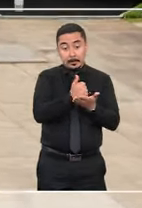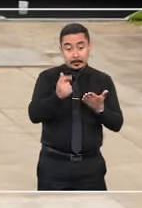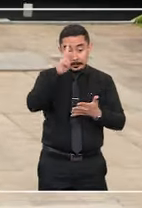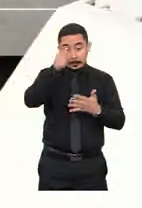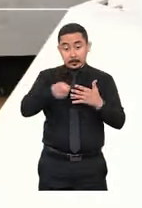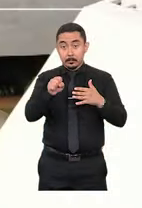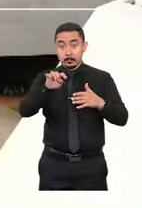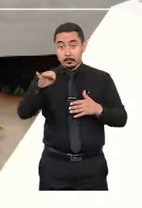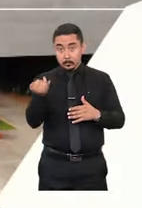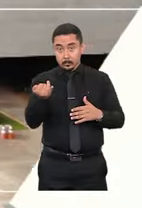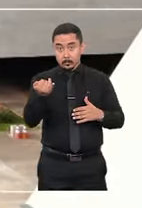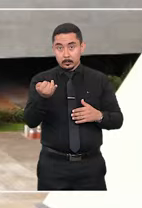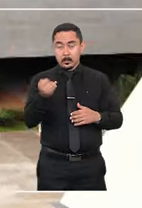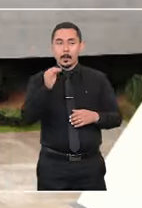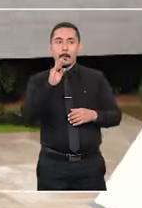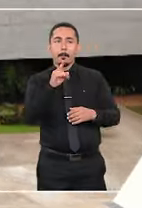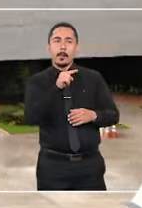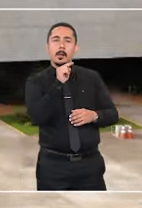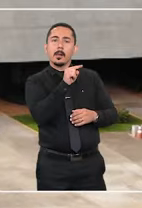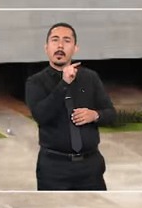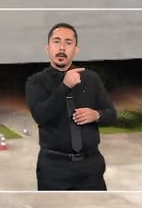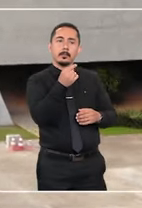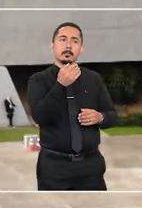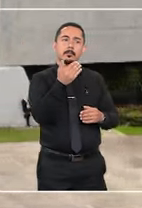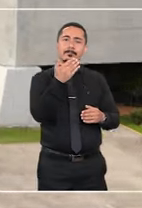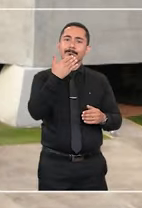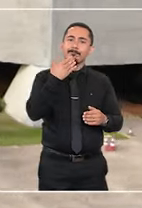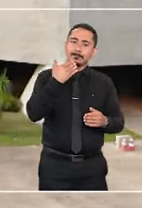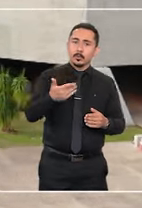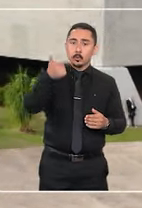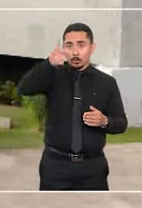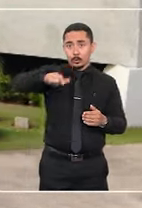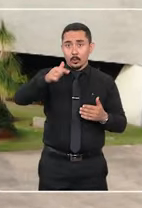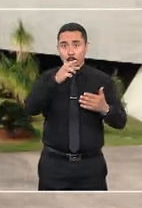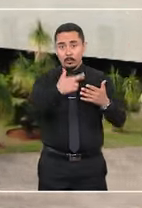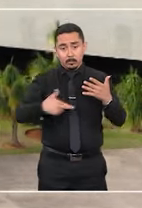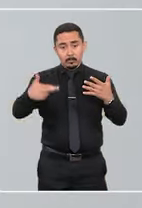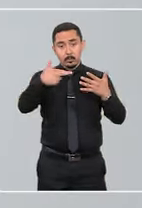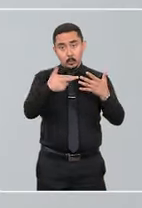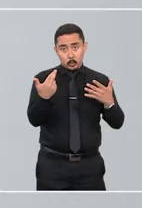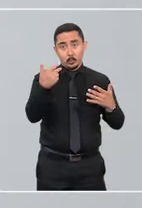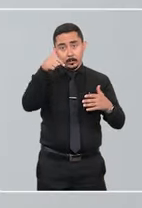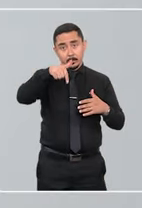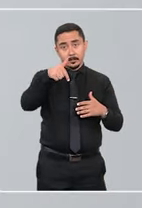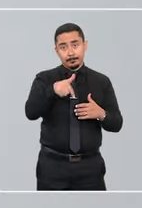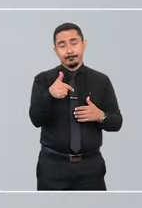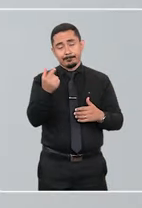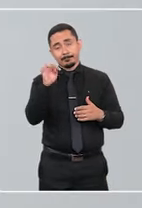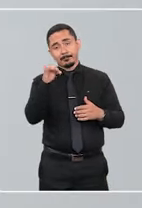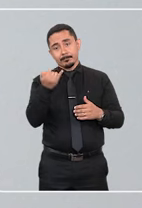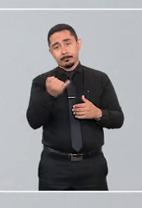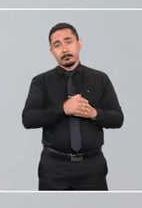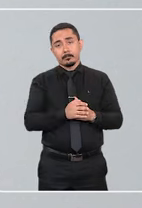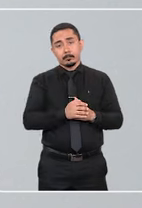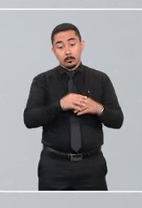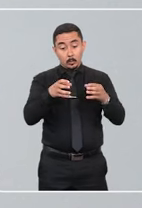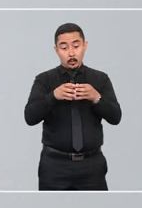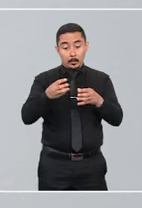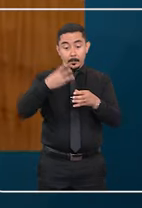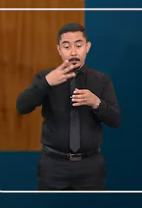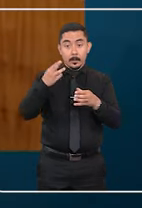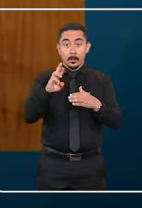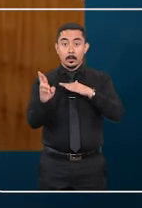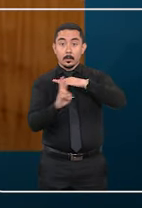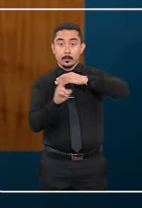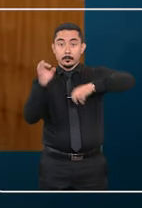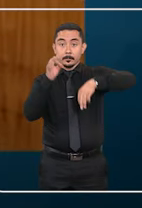STJ. O autor, então, recorreu novamente ao Superior Tribunal de Justiça. No julgamento do caso na terceira turma,